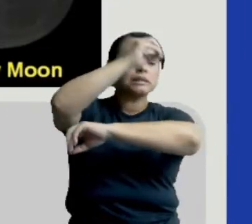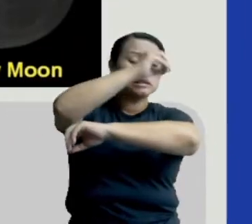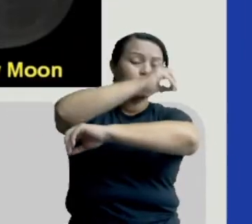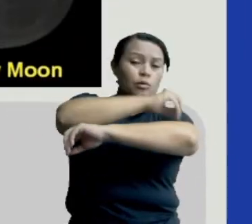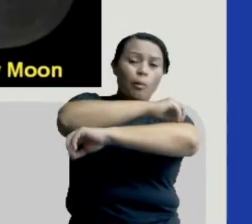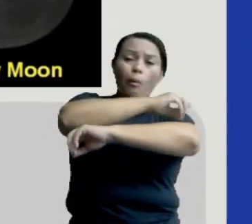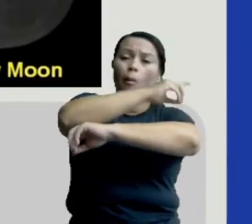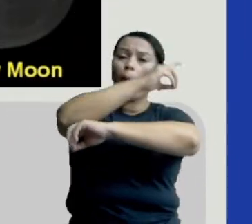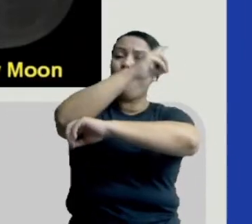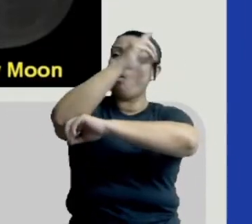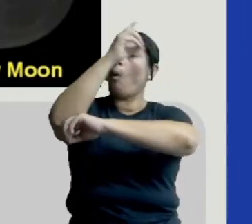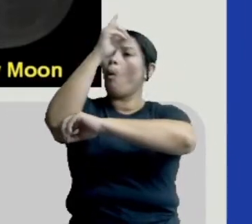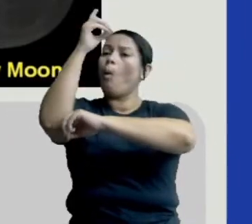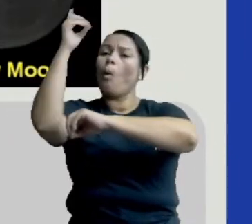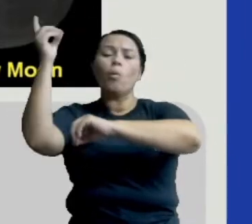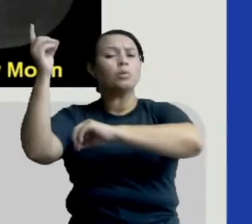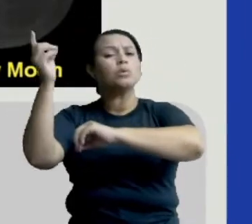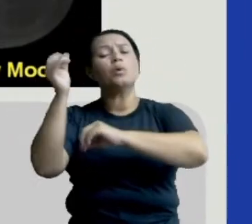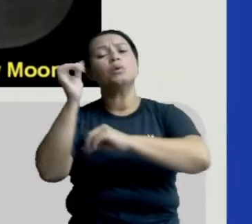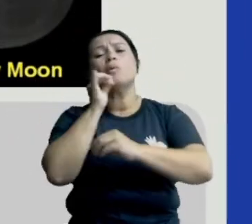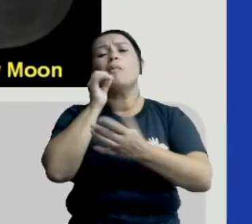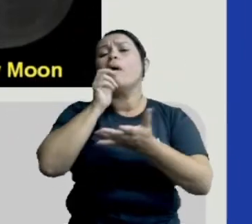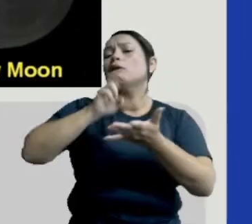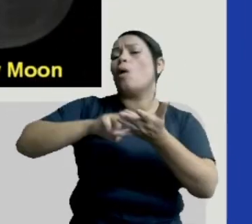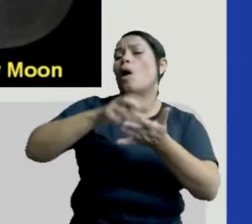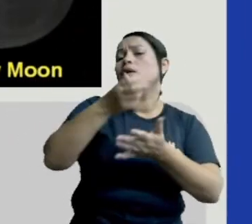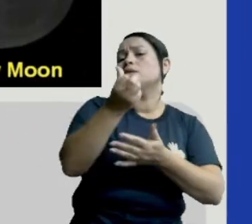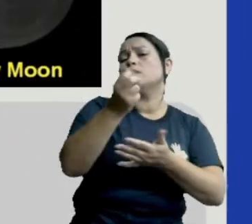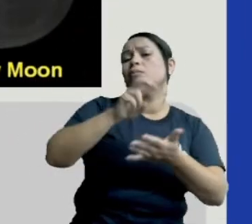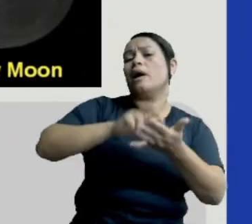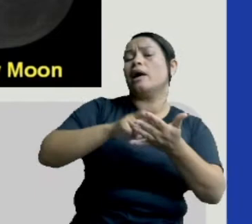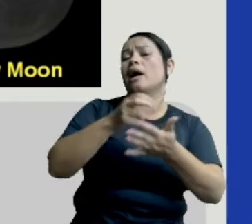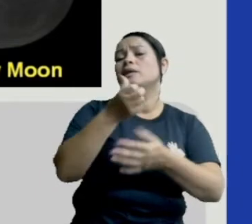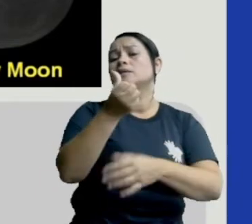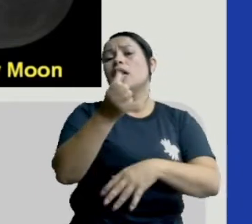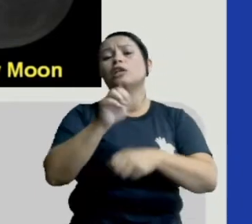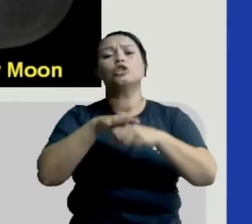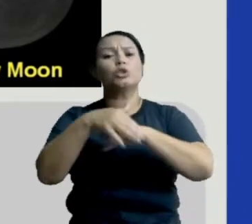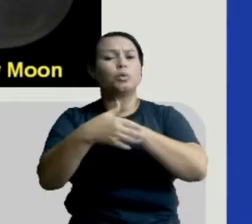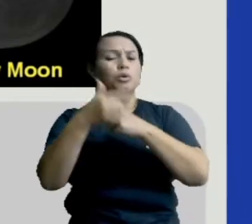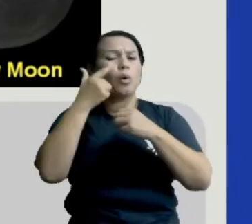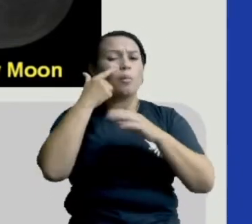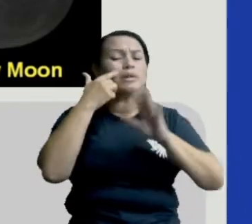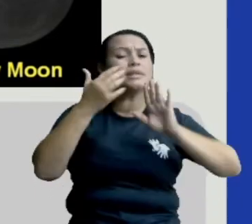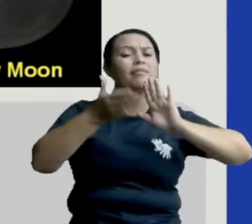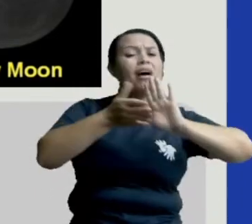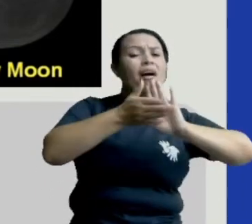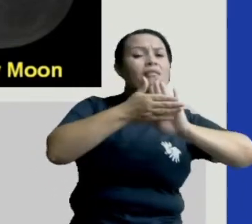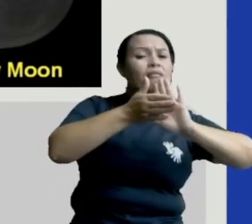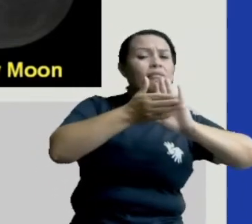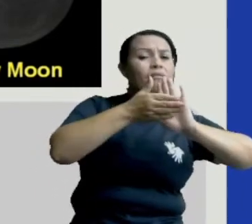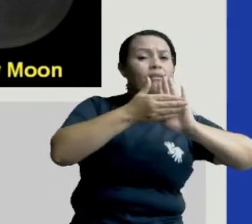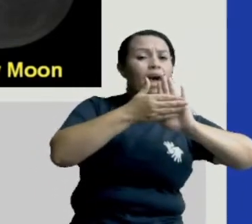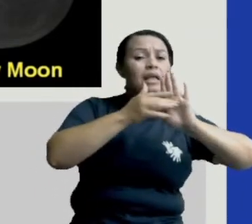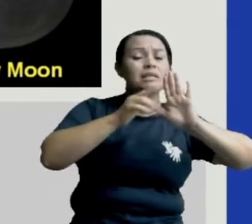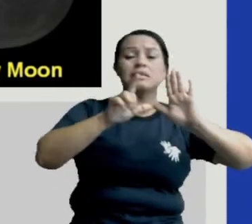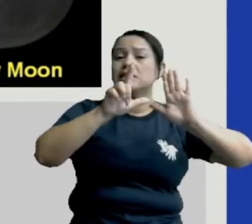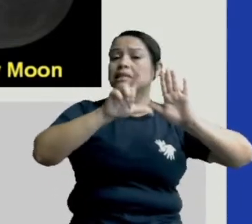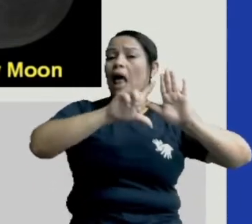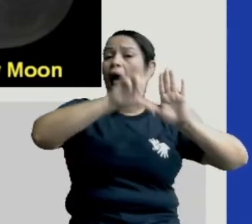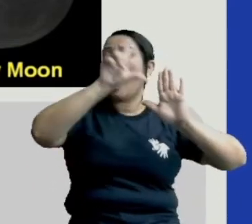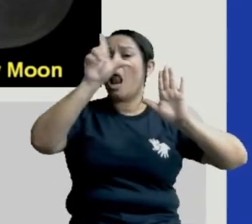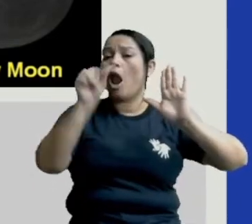horas da manhã e às seis horas da noite. Assim, a face visível da superfície lunar